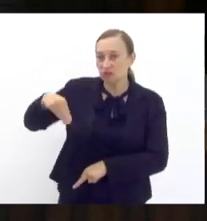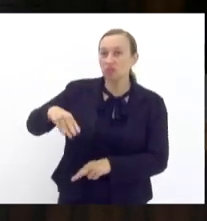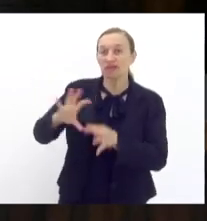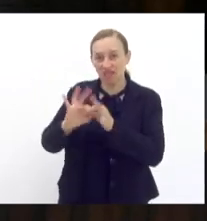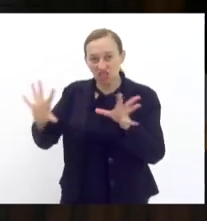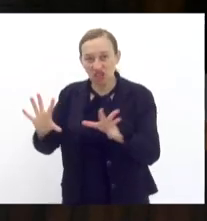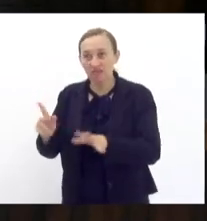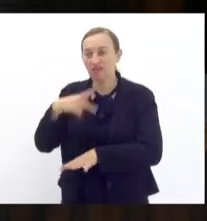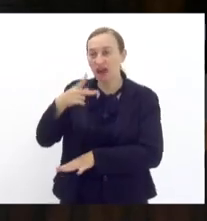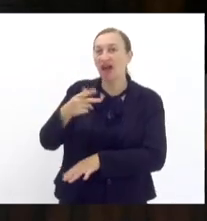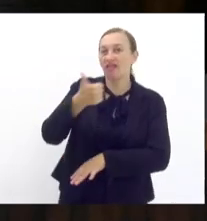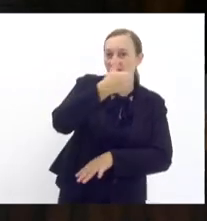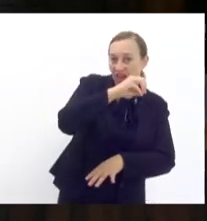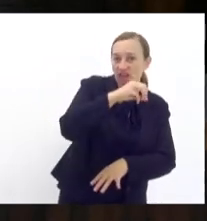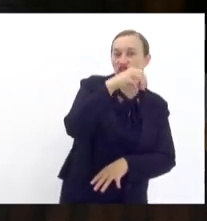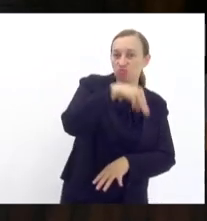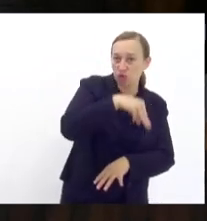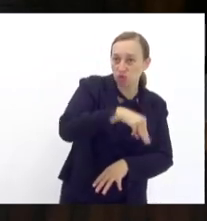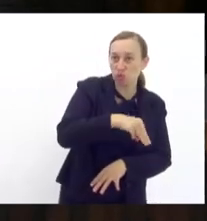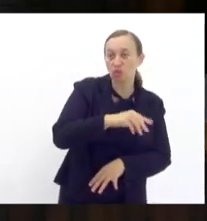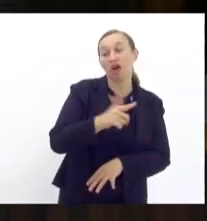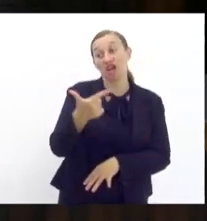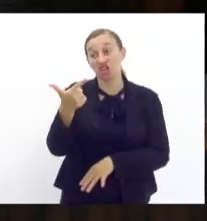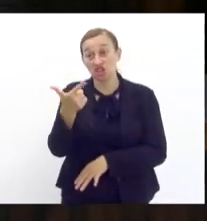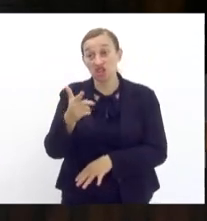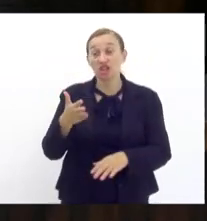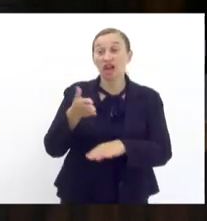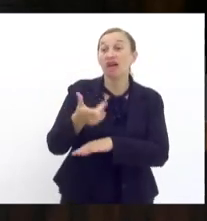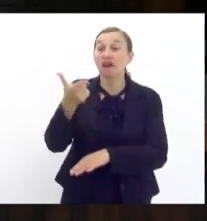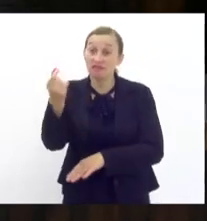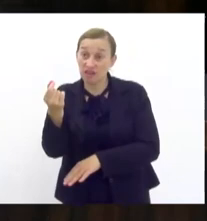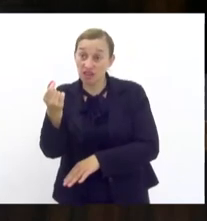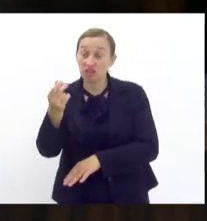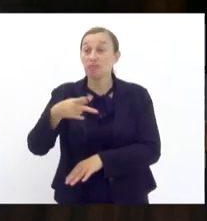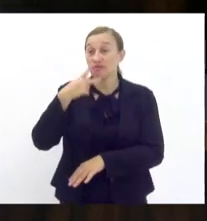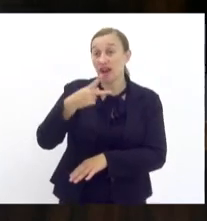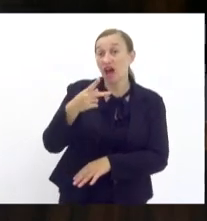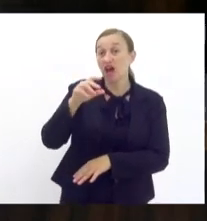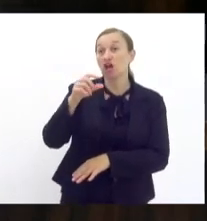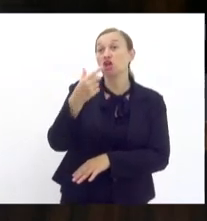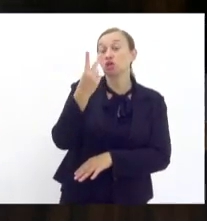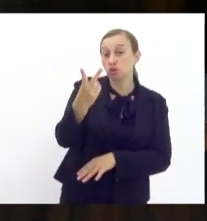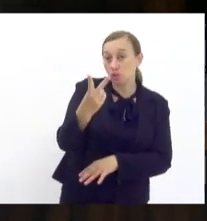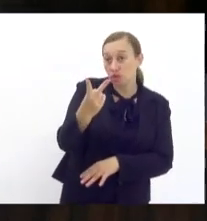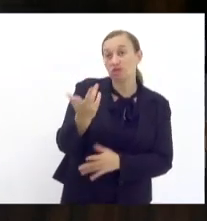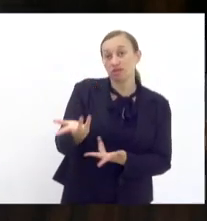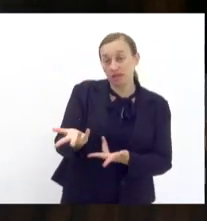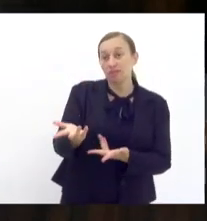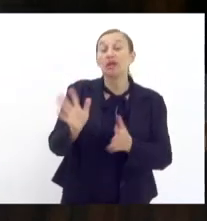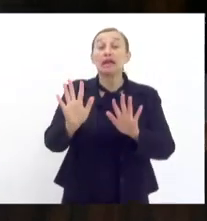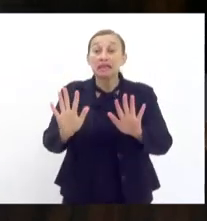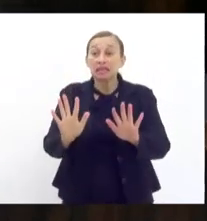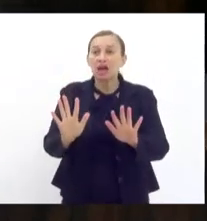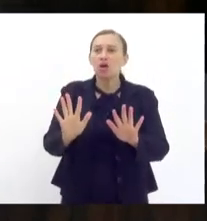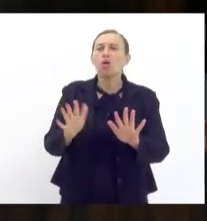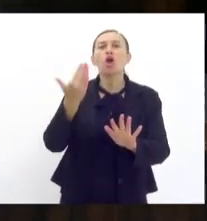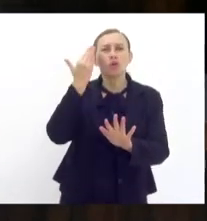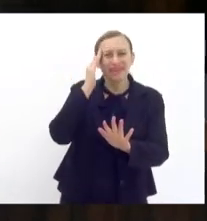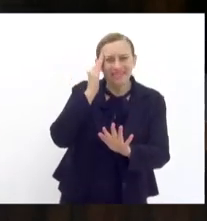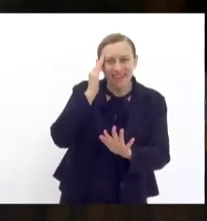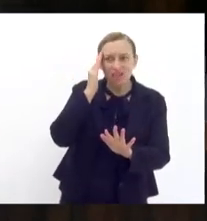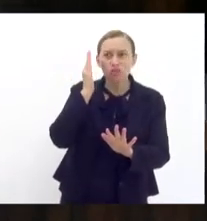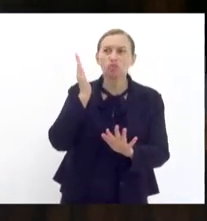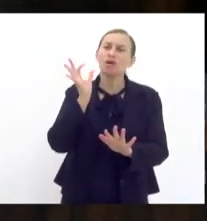dez minutos eram vinte dois oito porque eu entendo